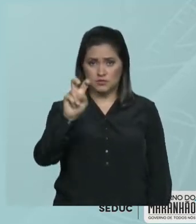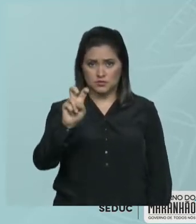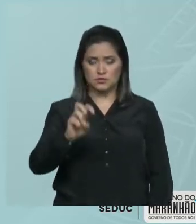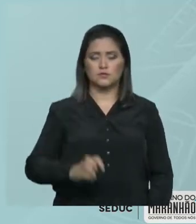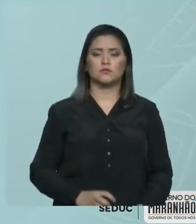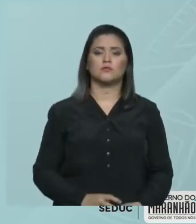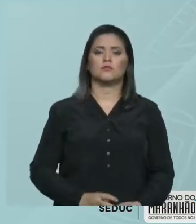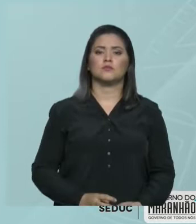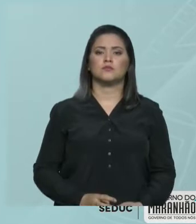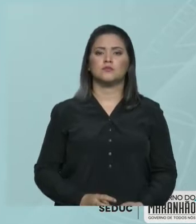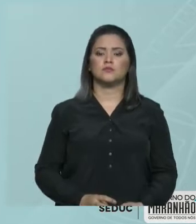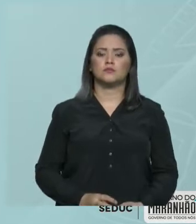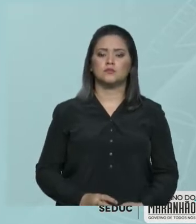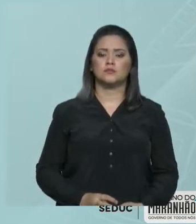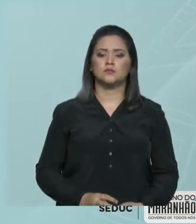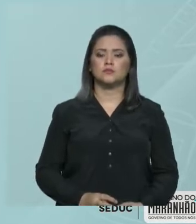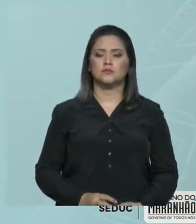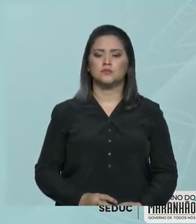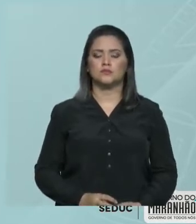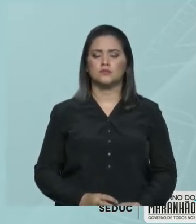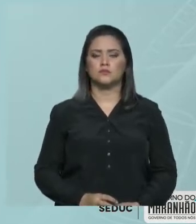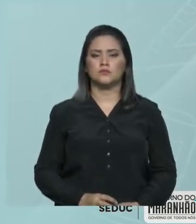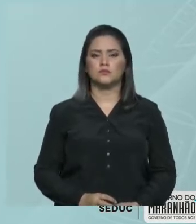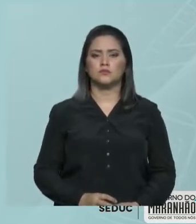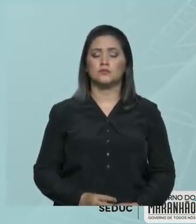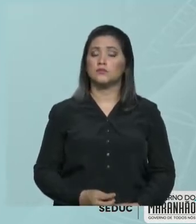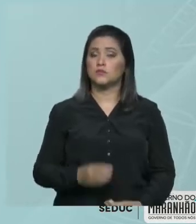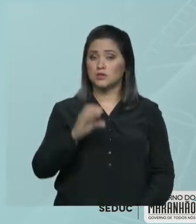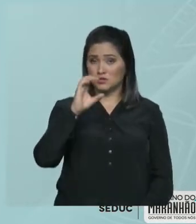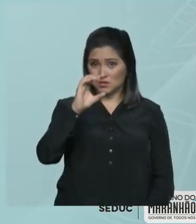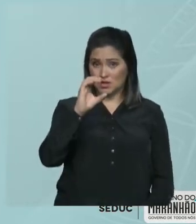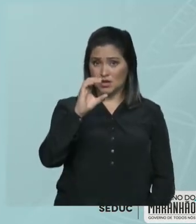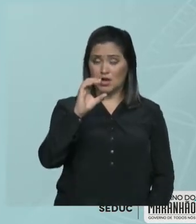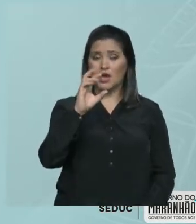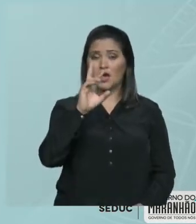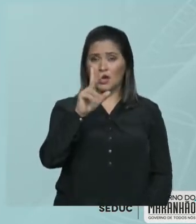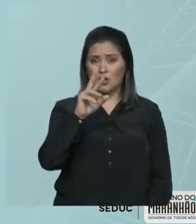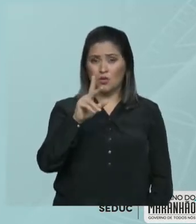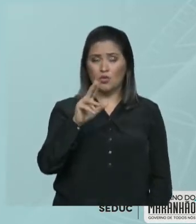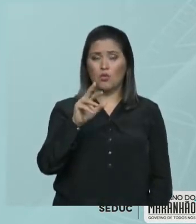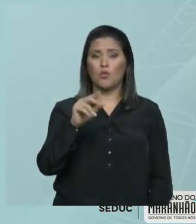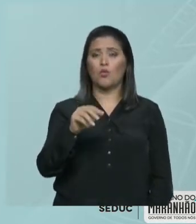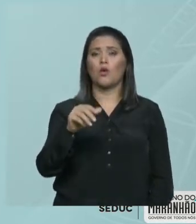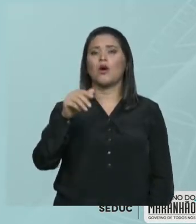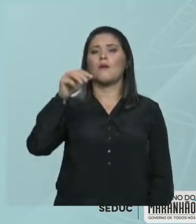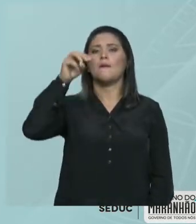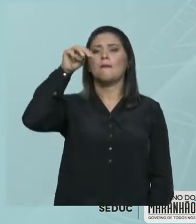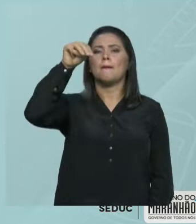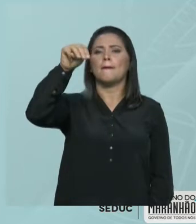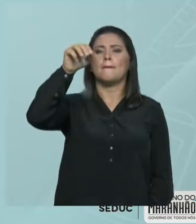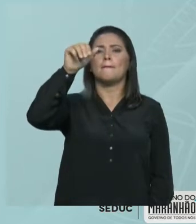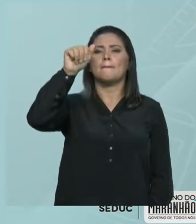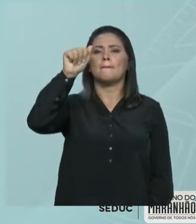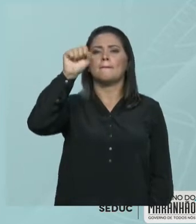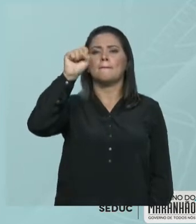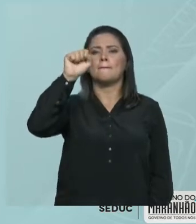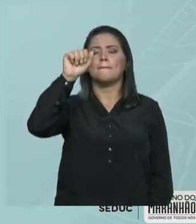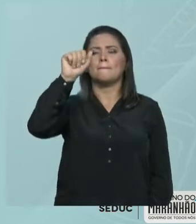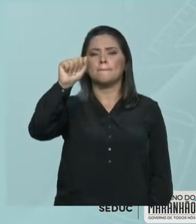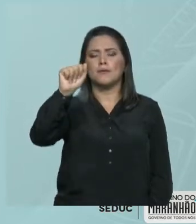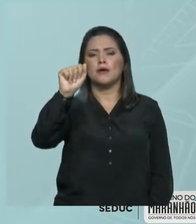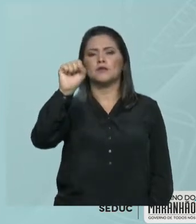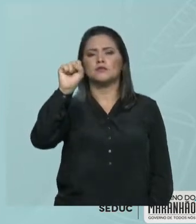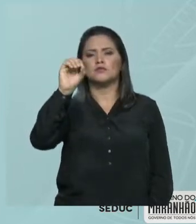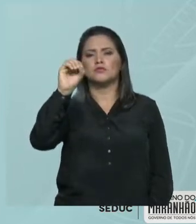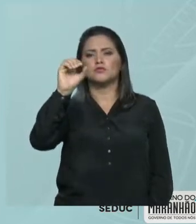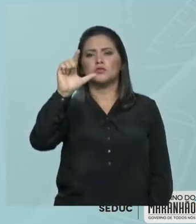Então, a concentração comum é a massa do soluto pelo volume da solução, a massa do